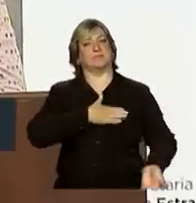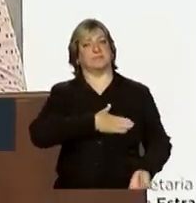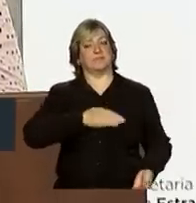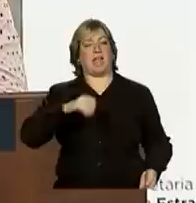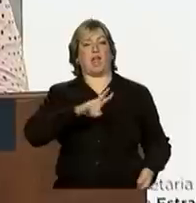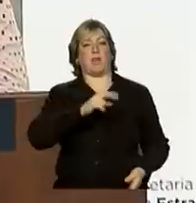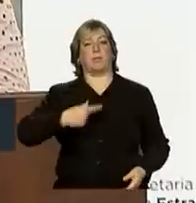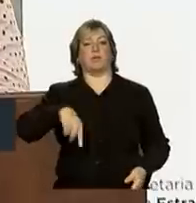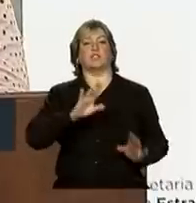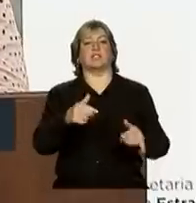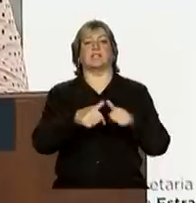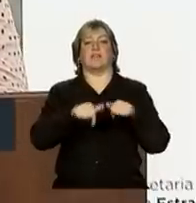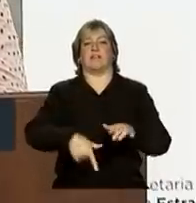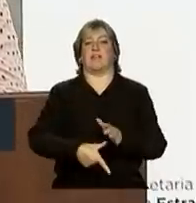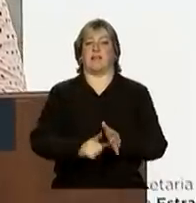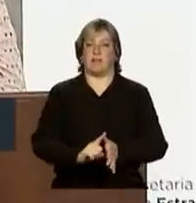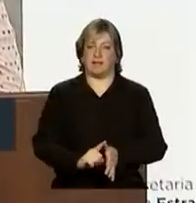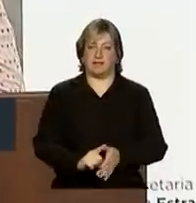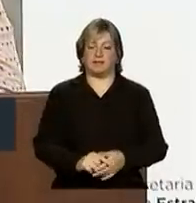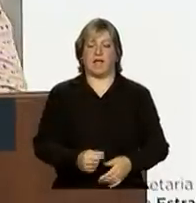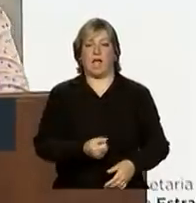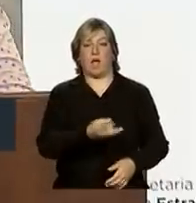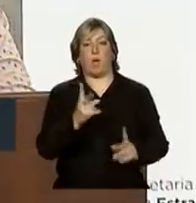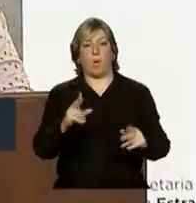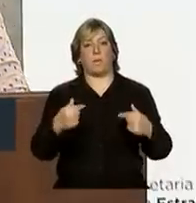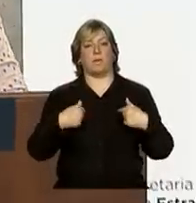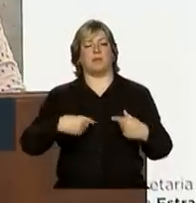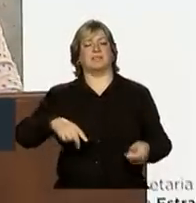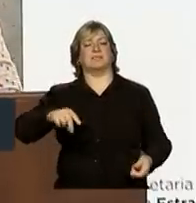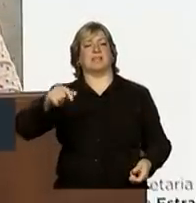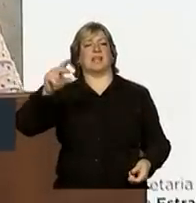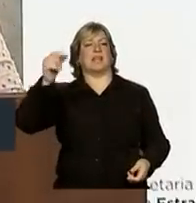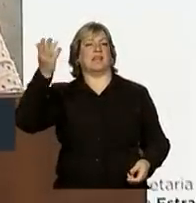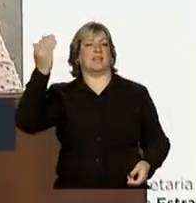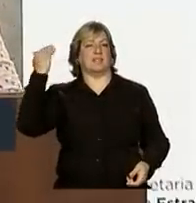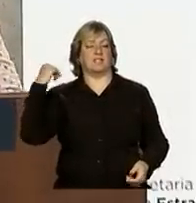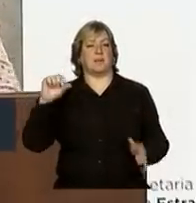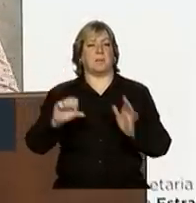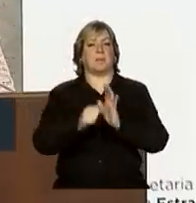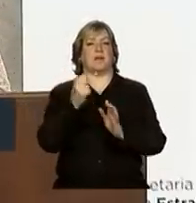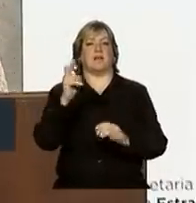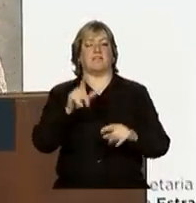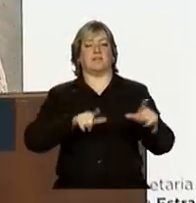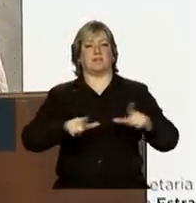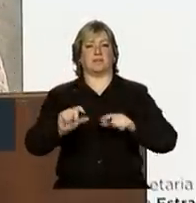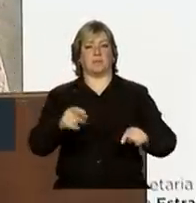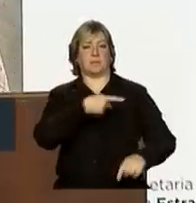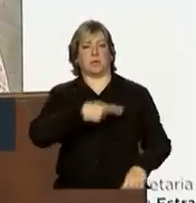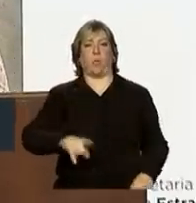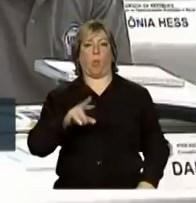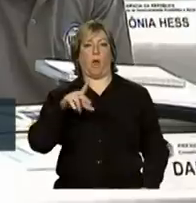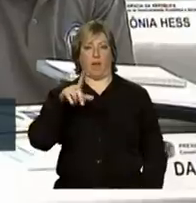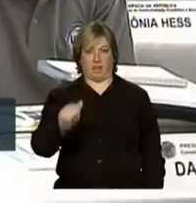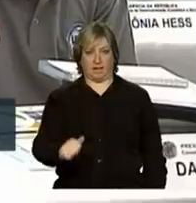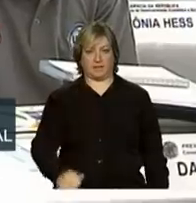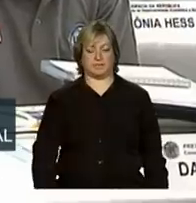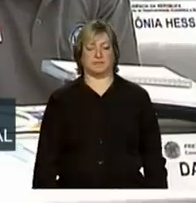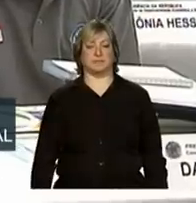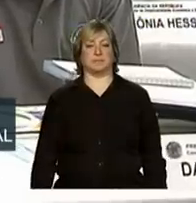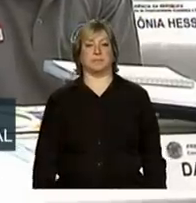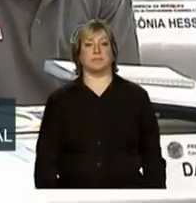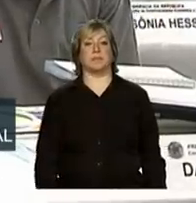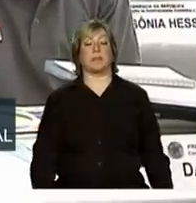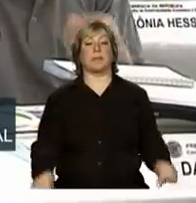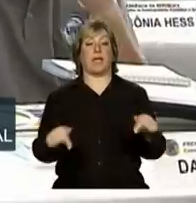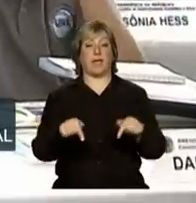que aqui já estavam, alguns como eu, desde a primeira gestão do presidente Lula. aqui